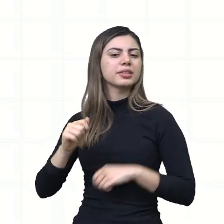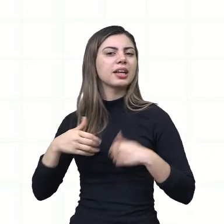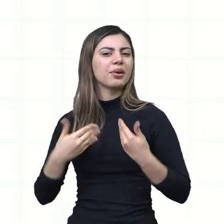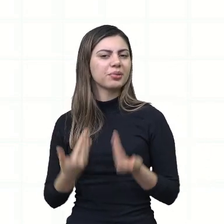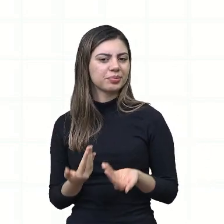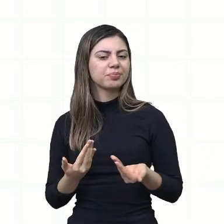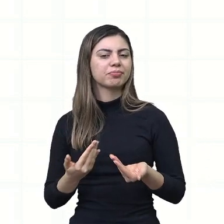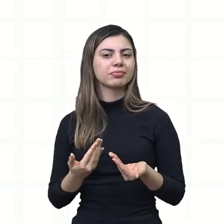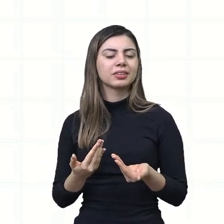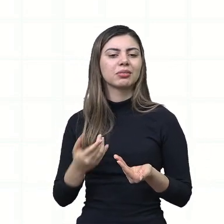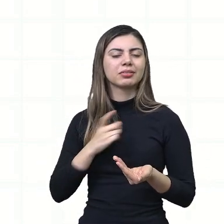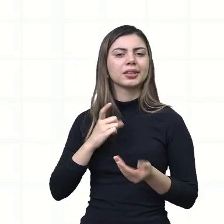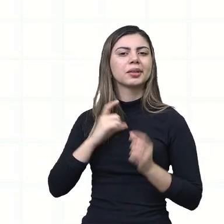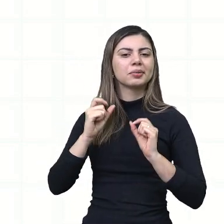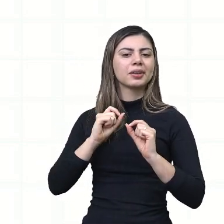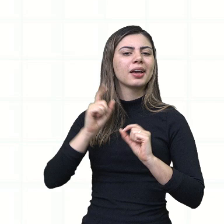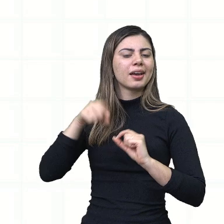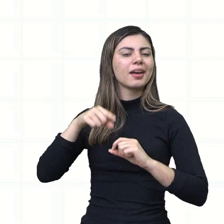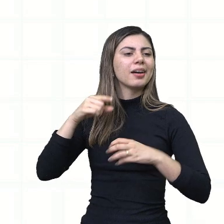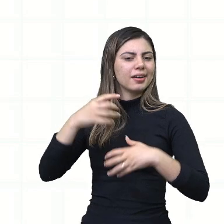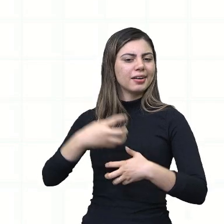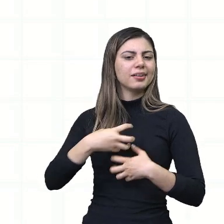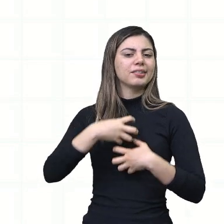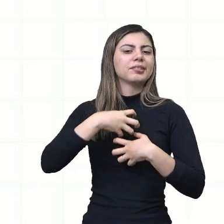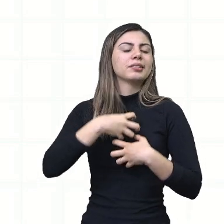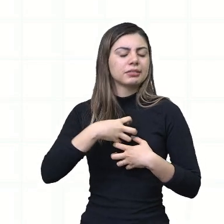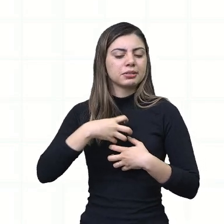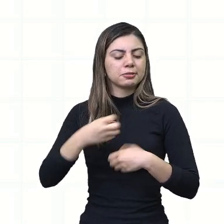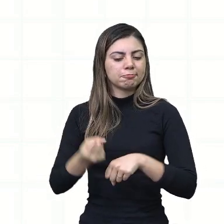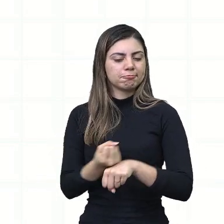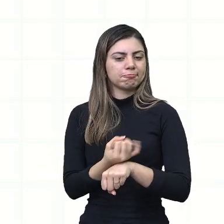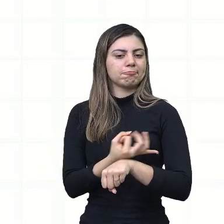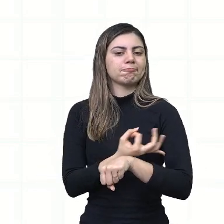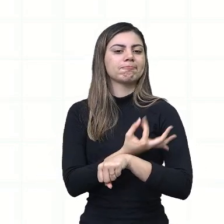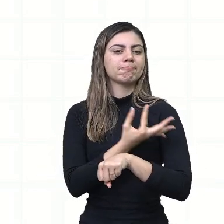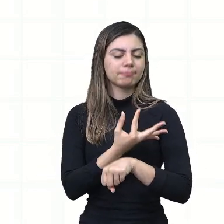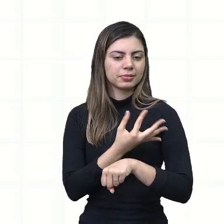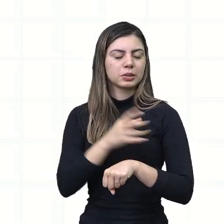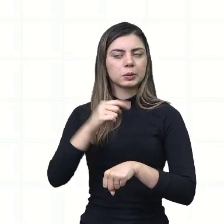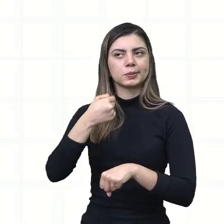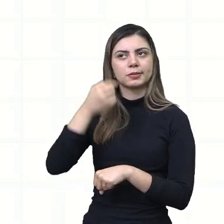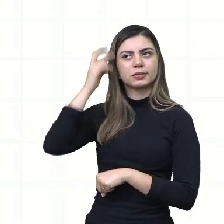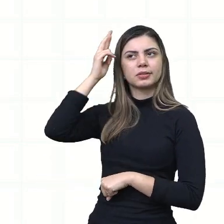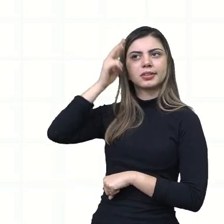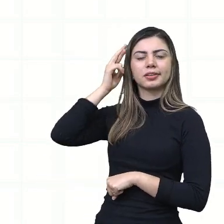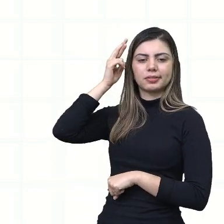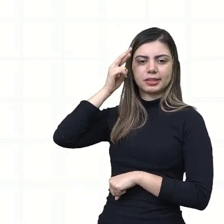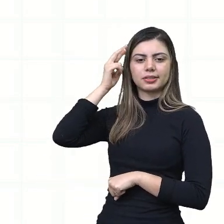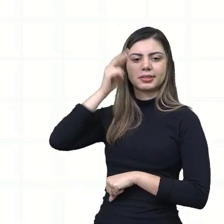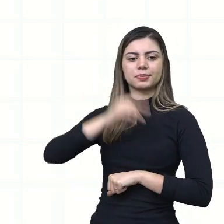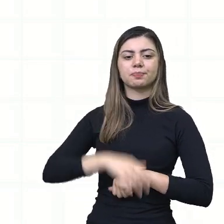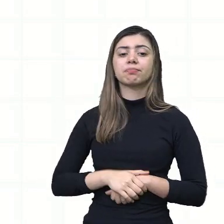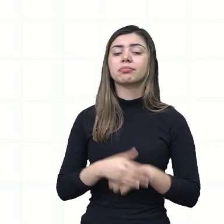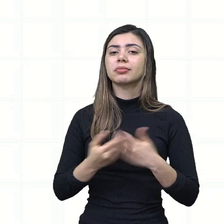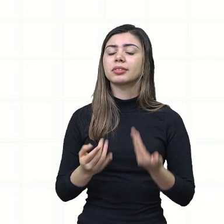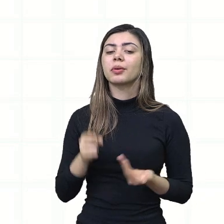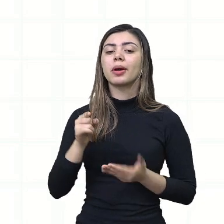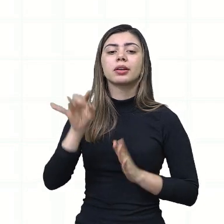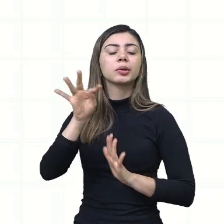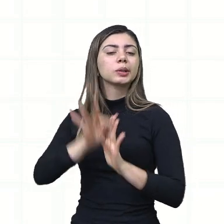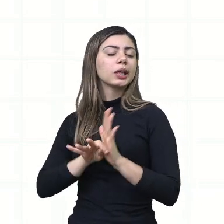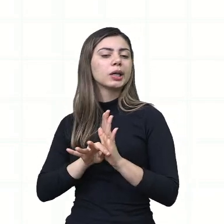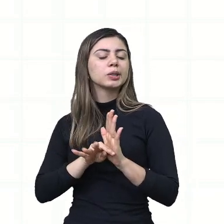Mexe com as nossas emoções, nossas reflexões. Esse texto,